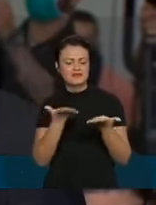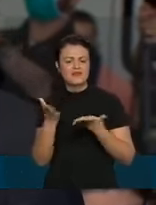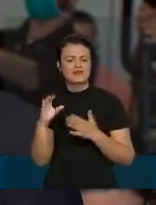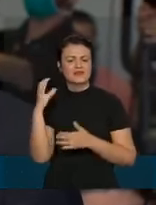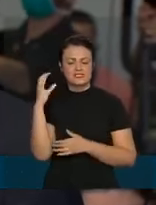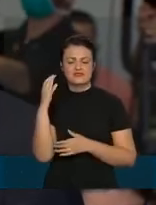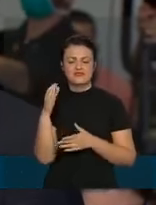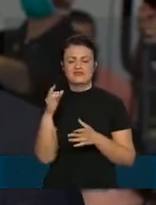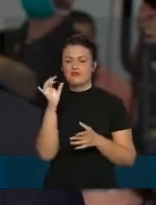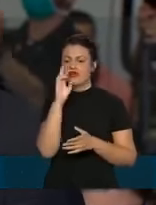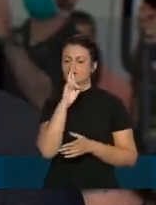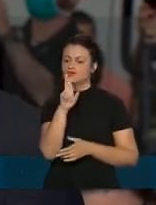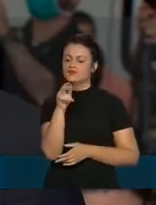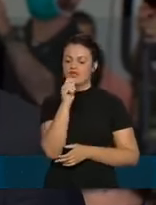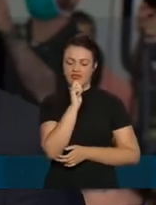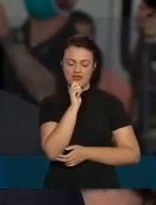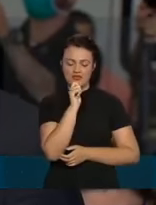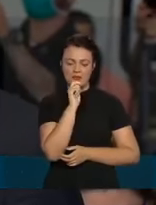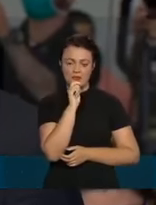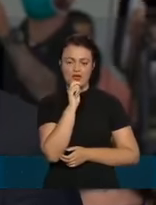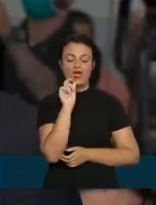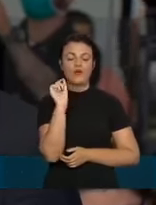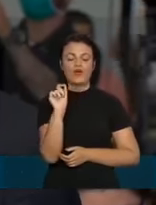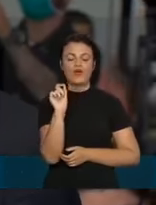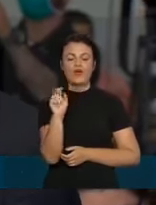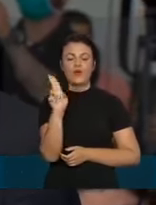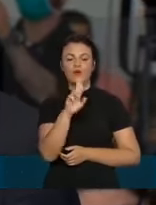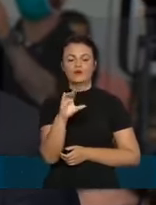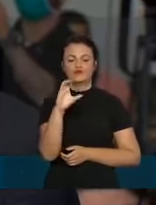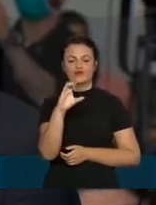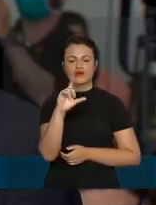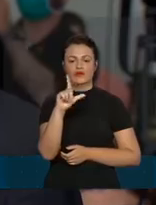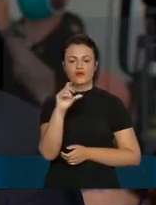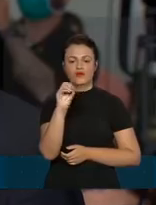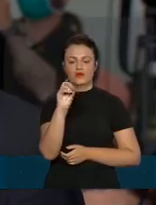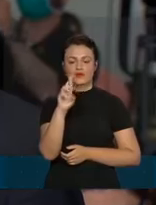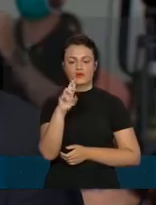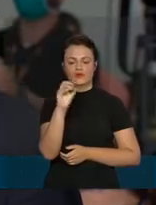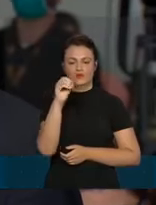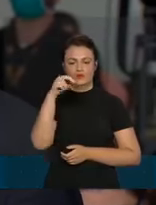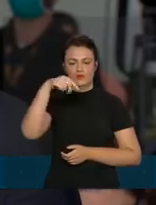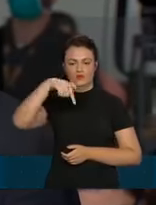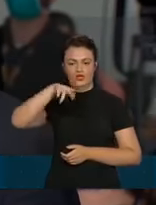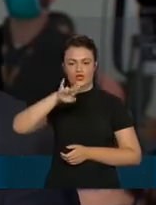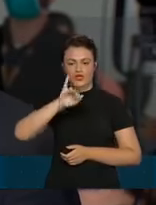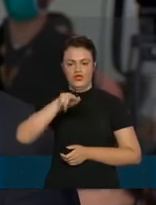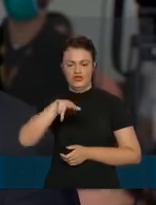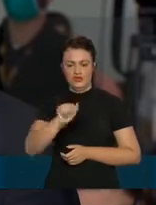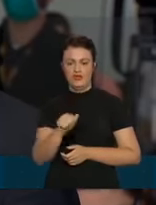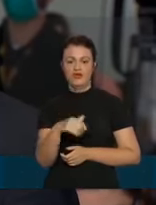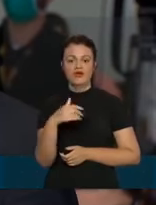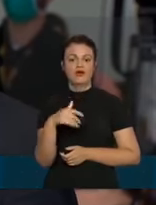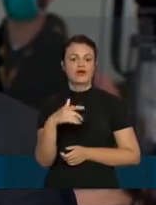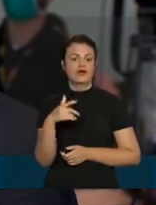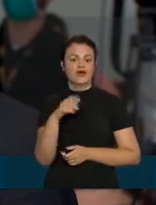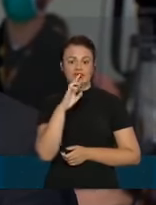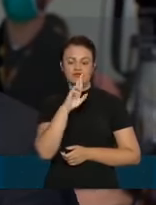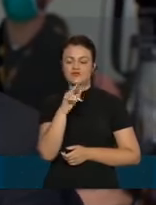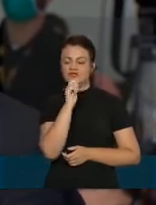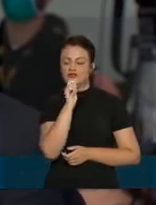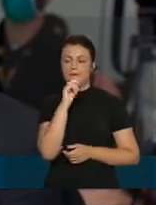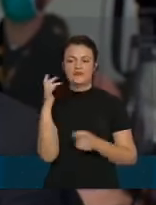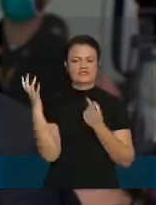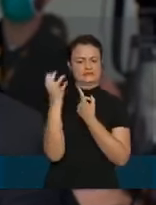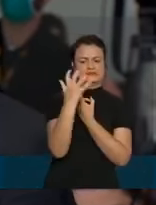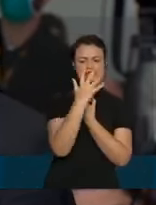ciência ainda não tem uma resposta definitiva, que é o uso da cloroquina. Mas, apesar disso, a gente sabe que há muitas pressões, a gente